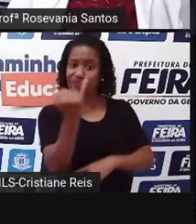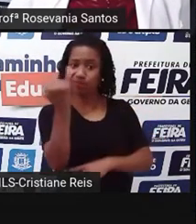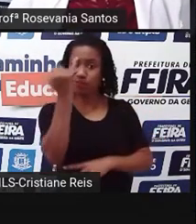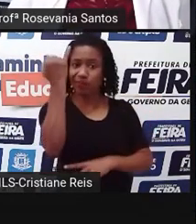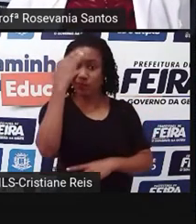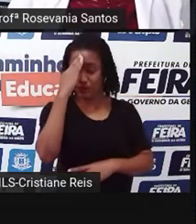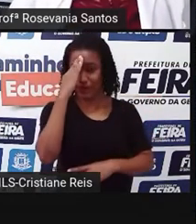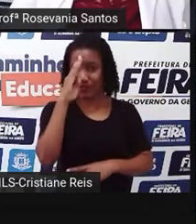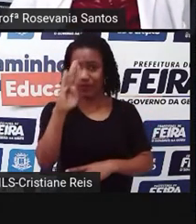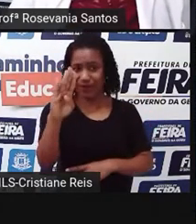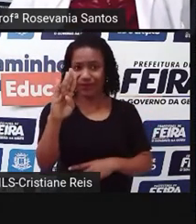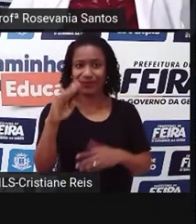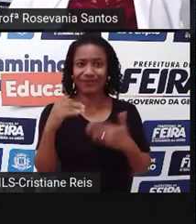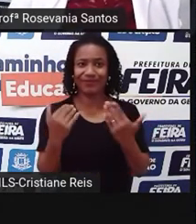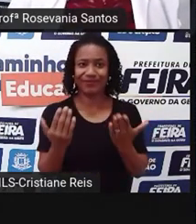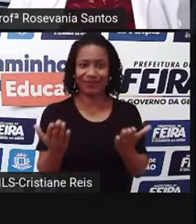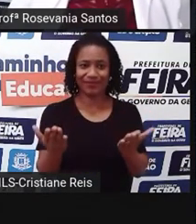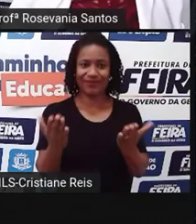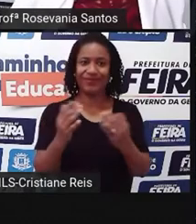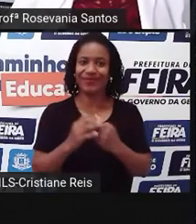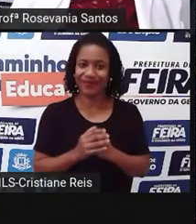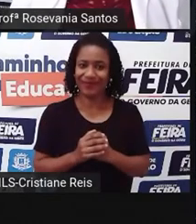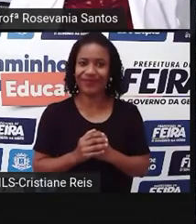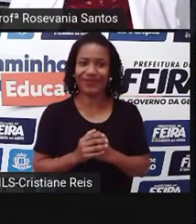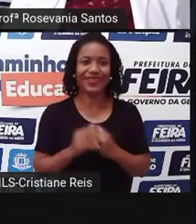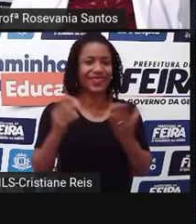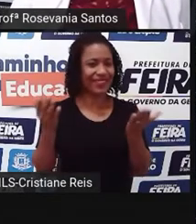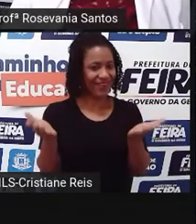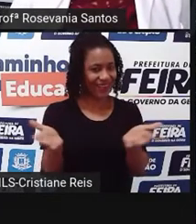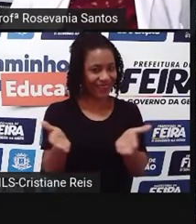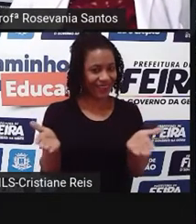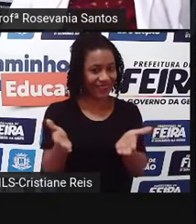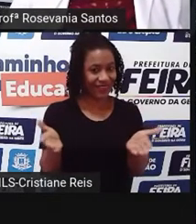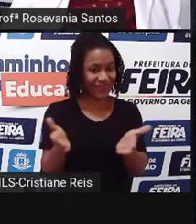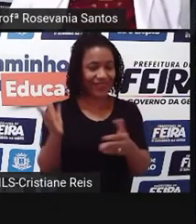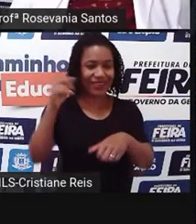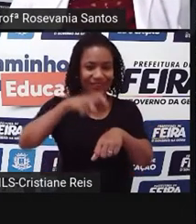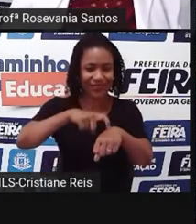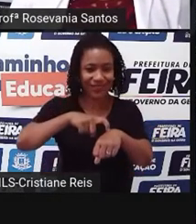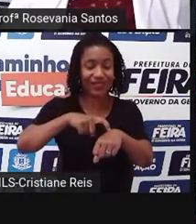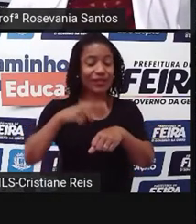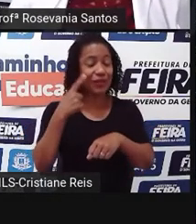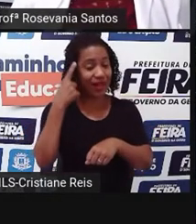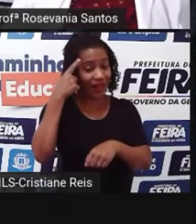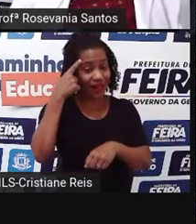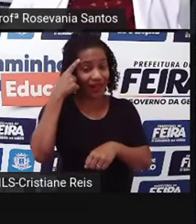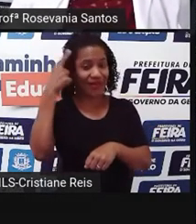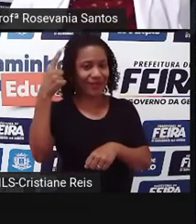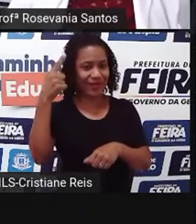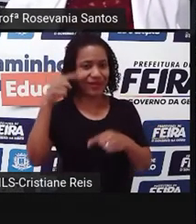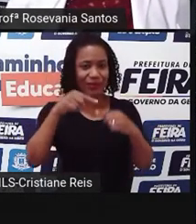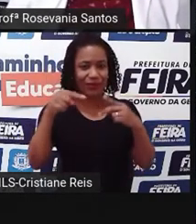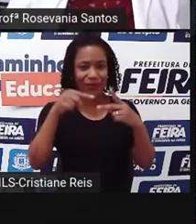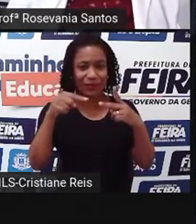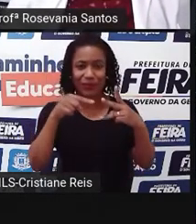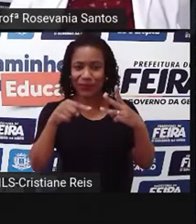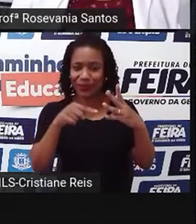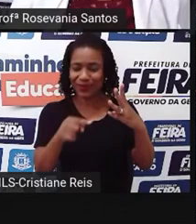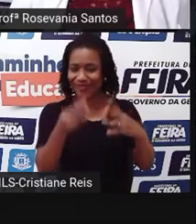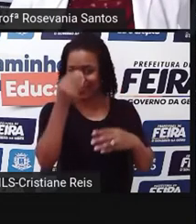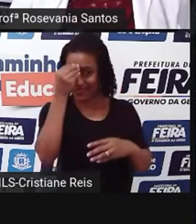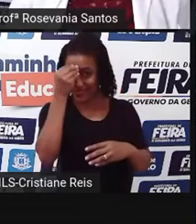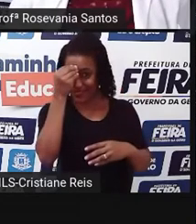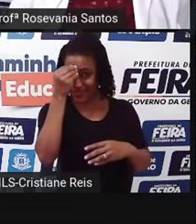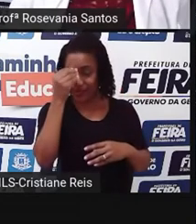Bom, é, como vocês, né, estão percebendo aí, chegou a nossa hora da revisão. Então, a primeira coisa que eu tenho que chamar a atenção quando a gente